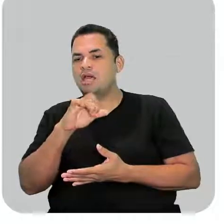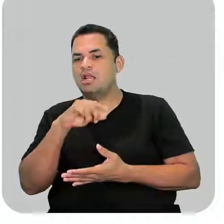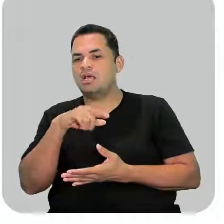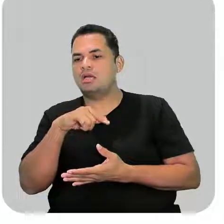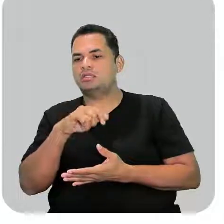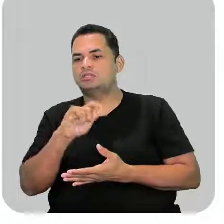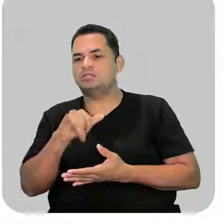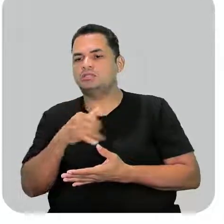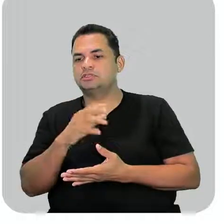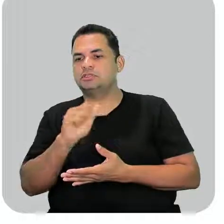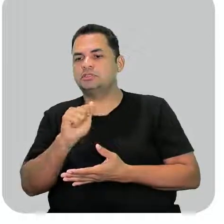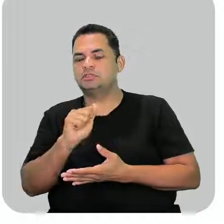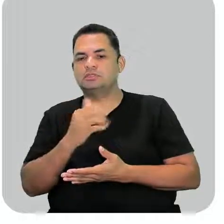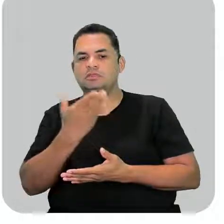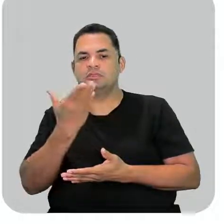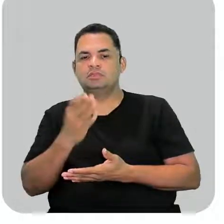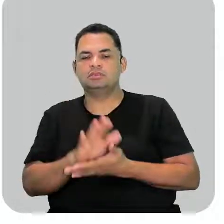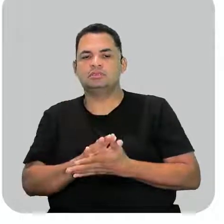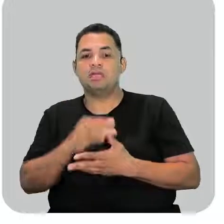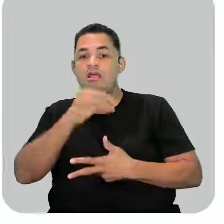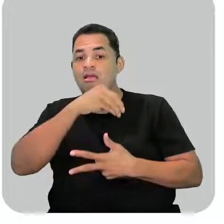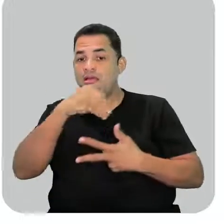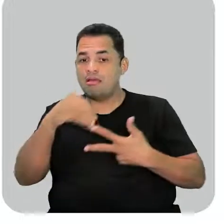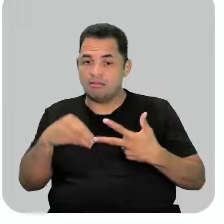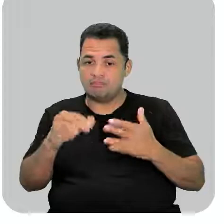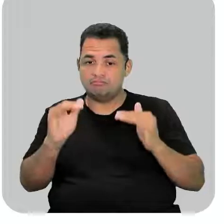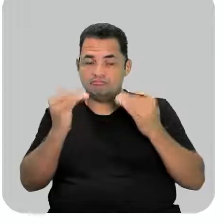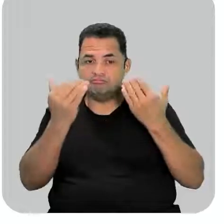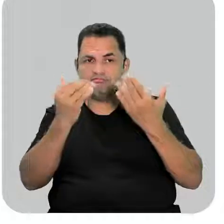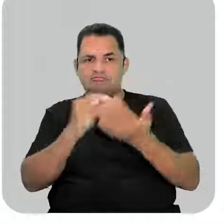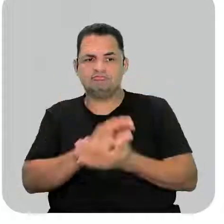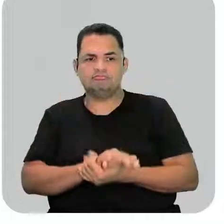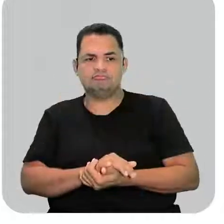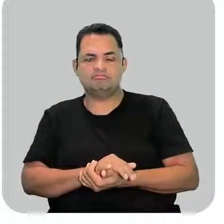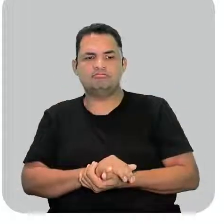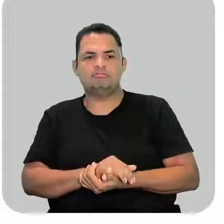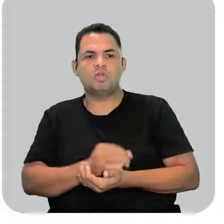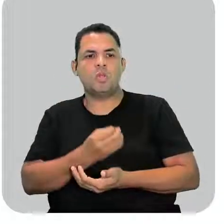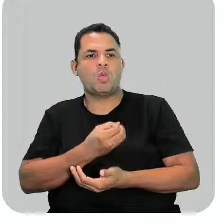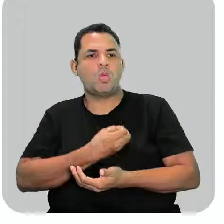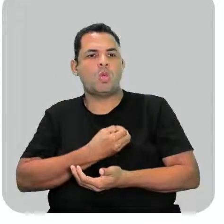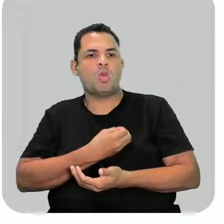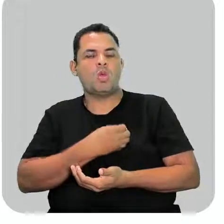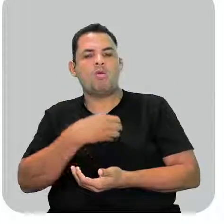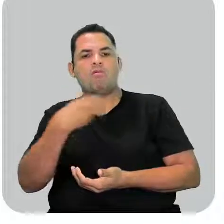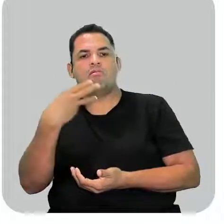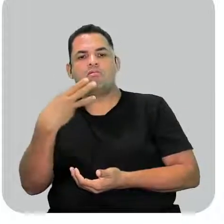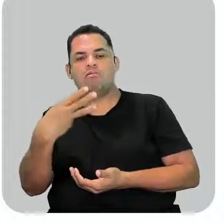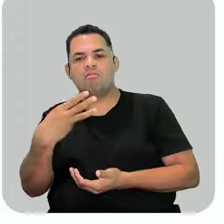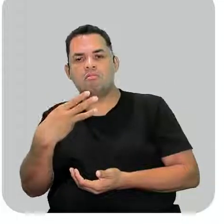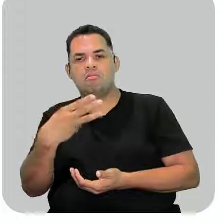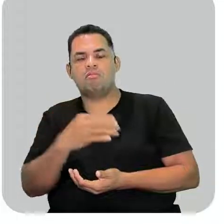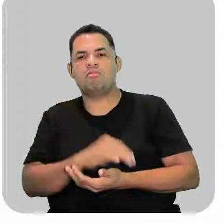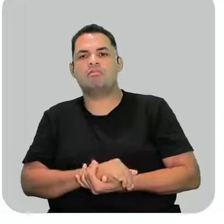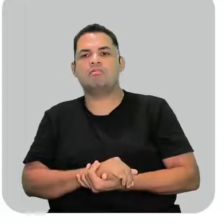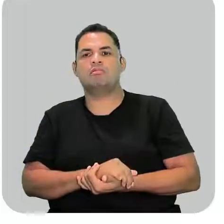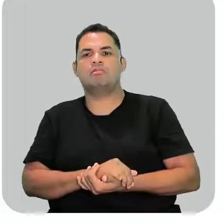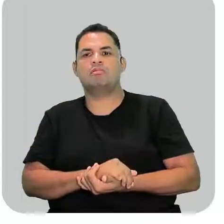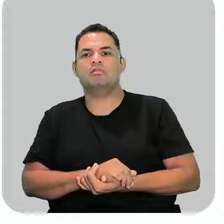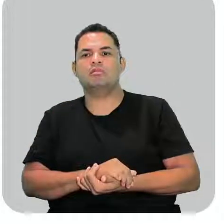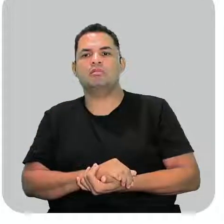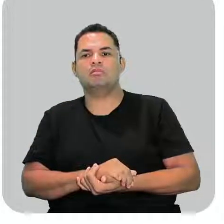lá. Se liga no Enem. Questão 3, que fala o seguinte.